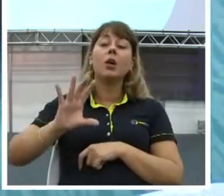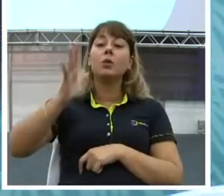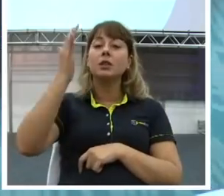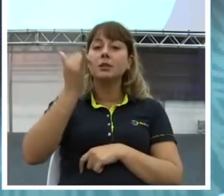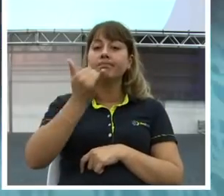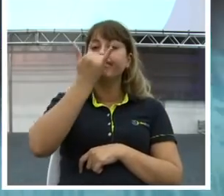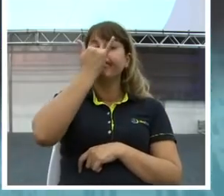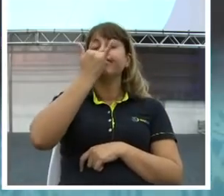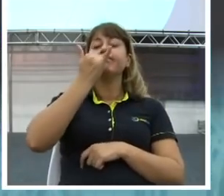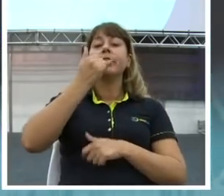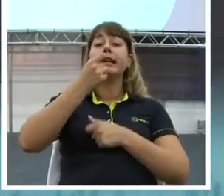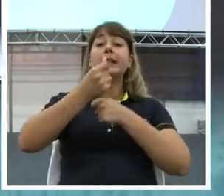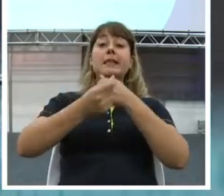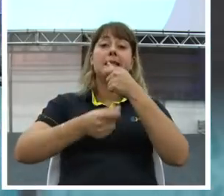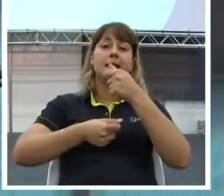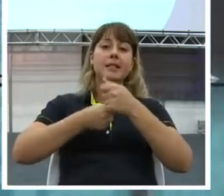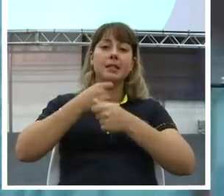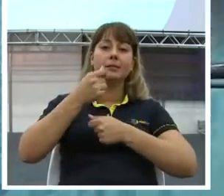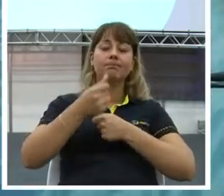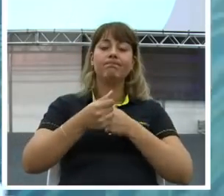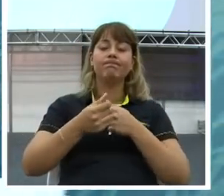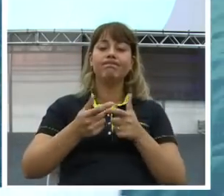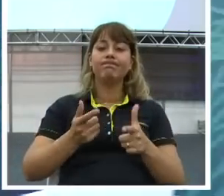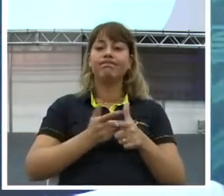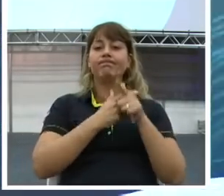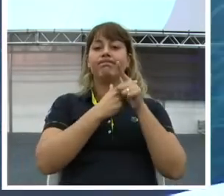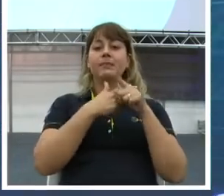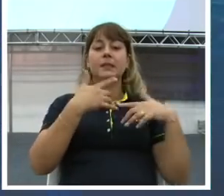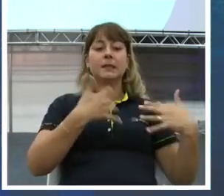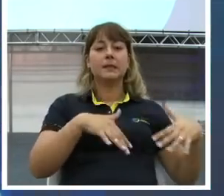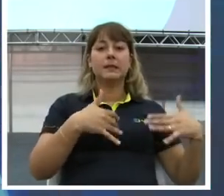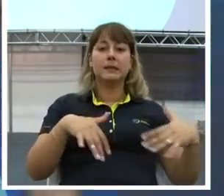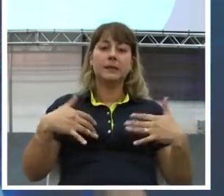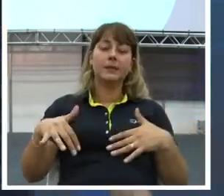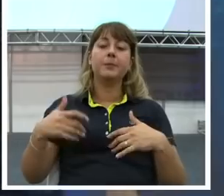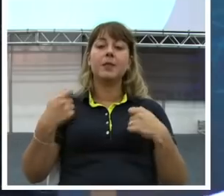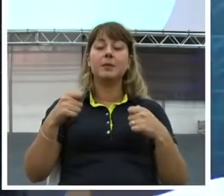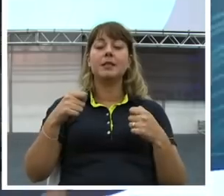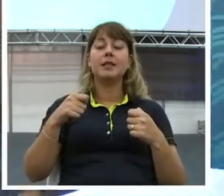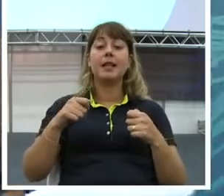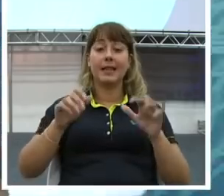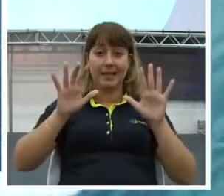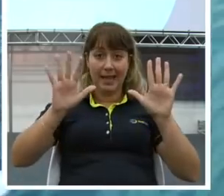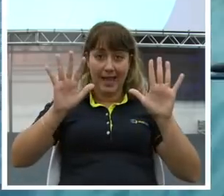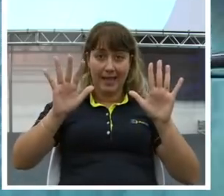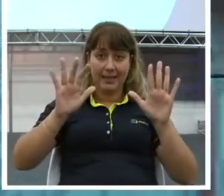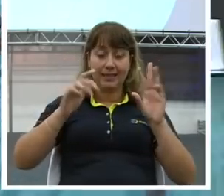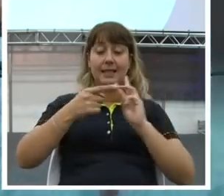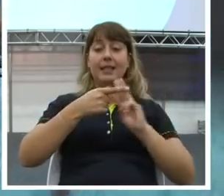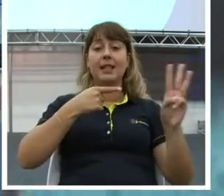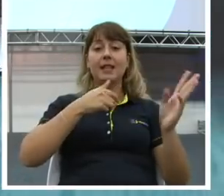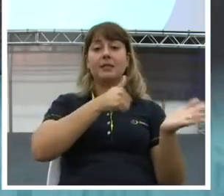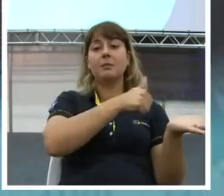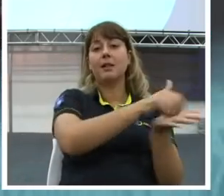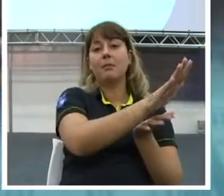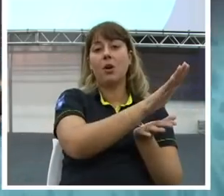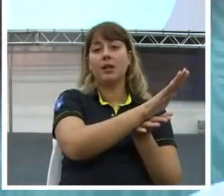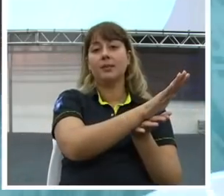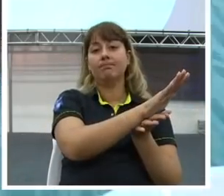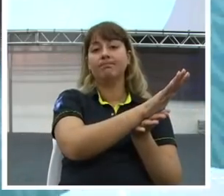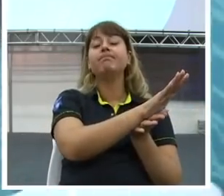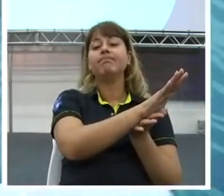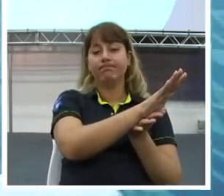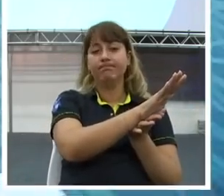crise. E você tem que demitir três vendedores. A crise veio, caiu seu